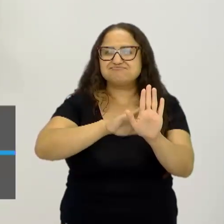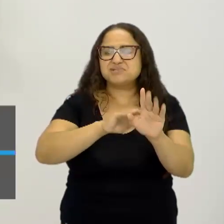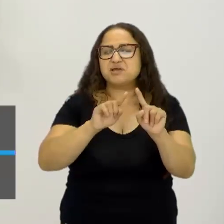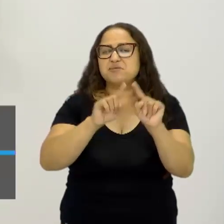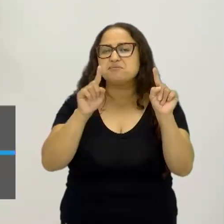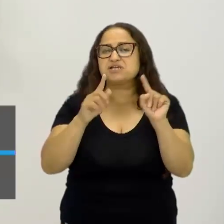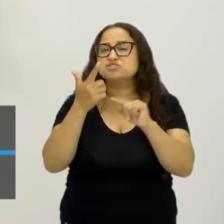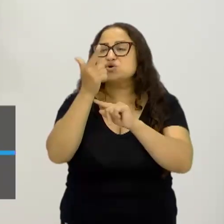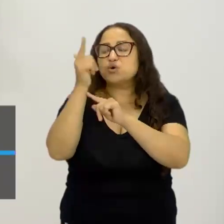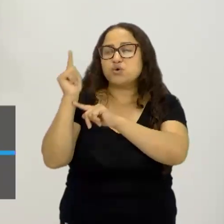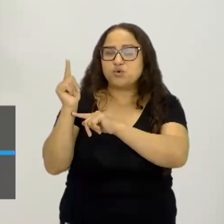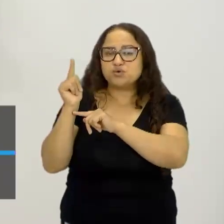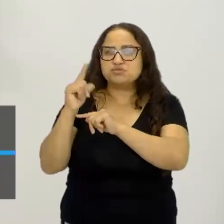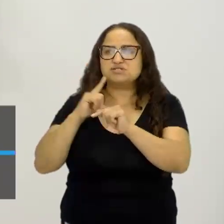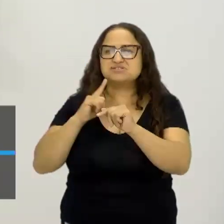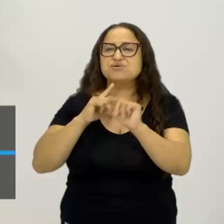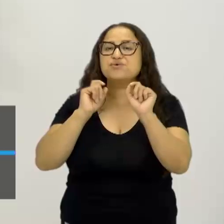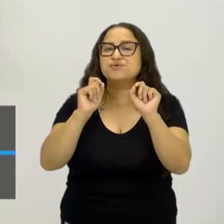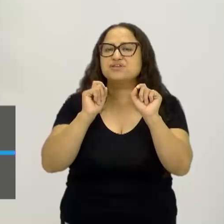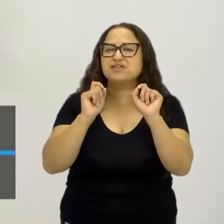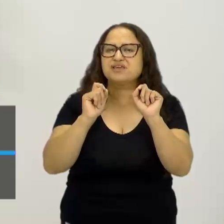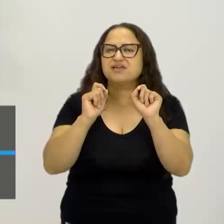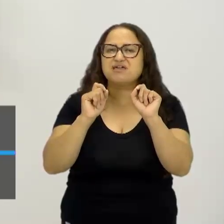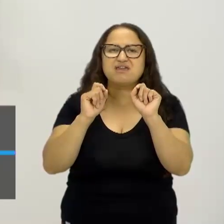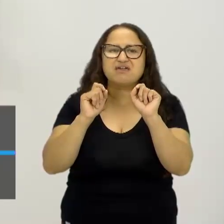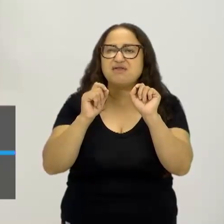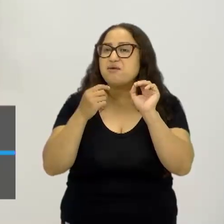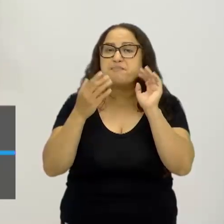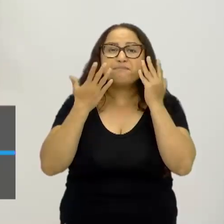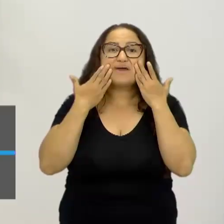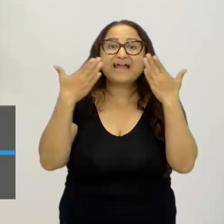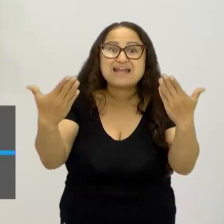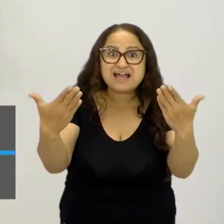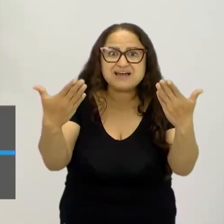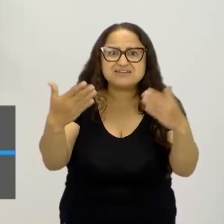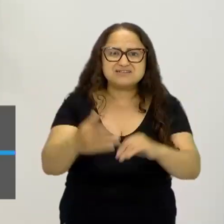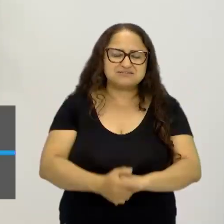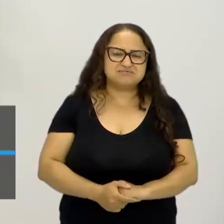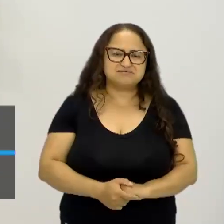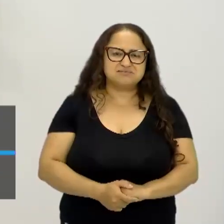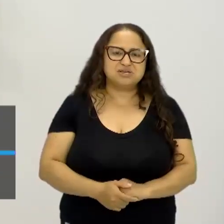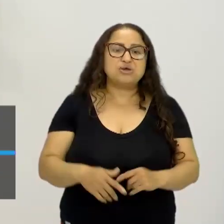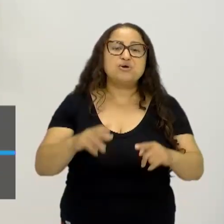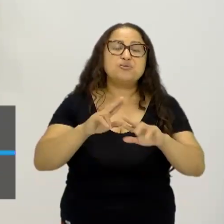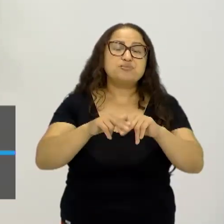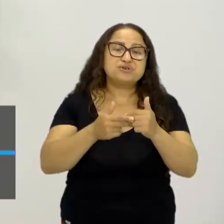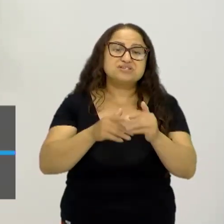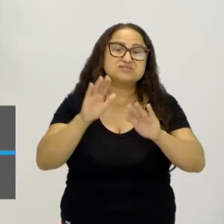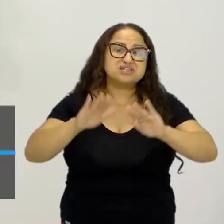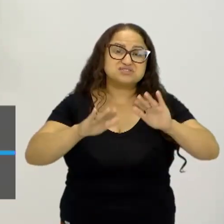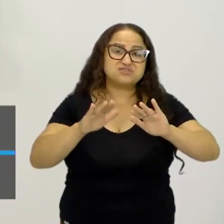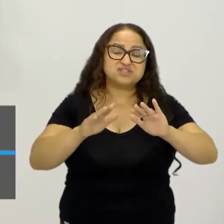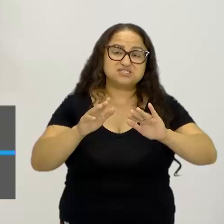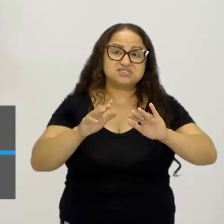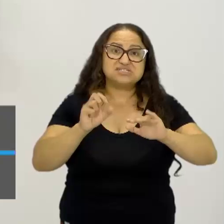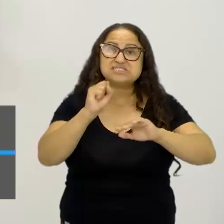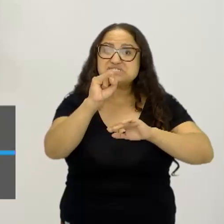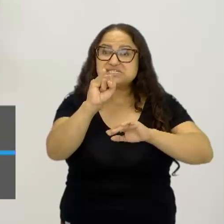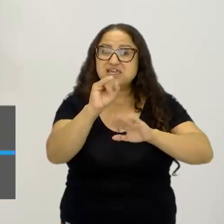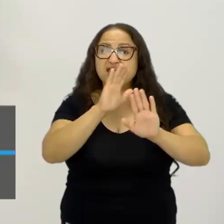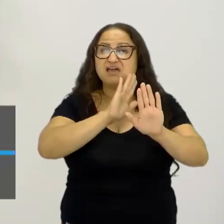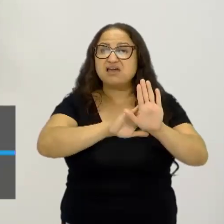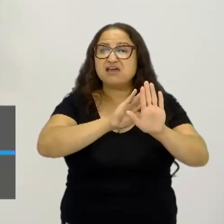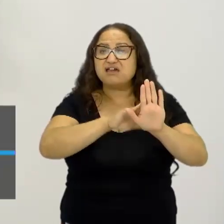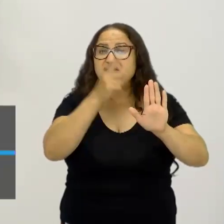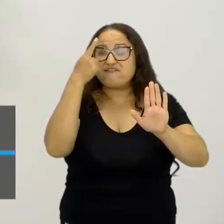muito sutil, é capaz da gente naturalizar essa violência. Então, nós estamos falando de um problema muito complexo,